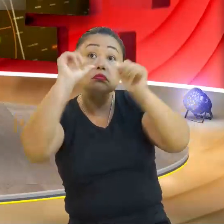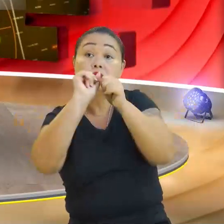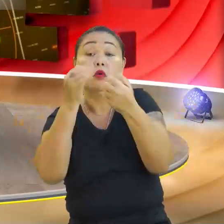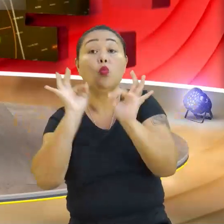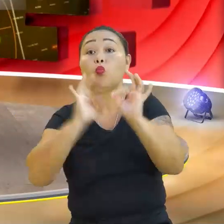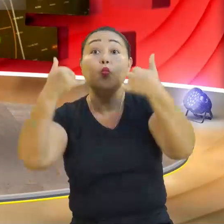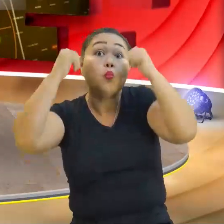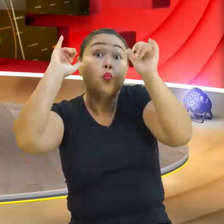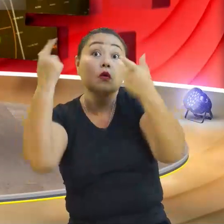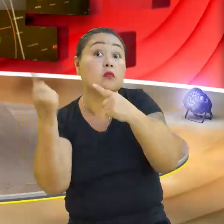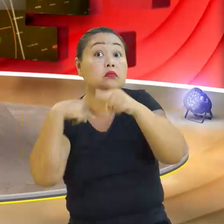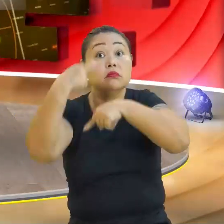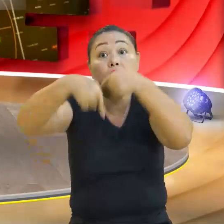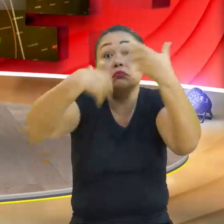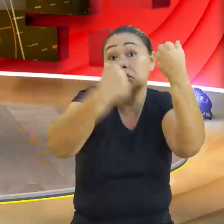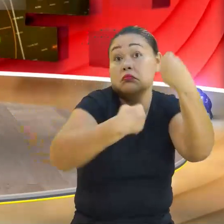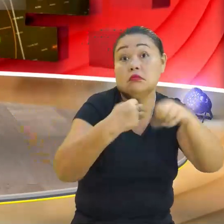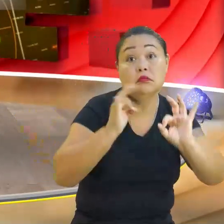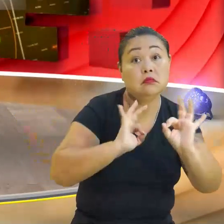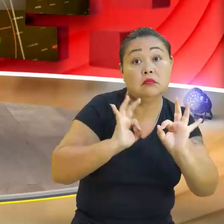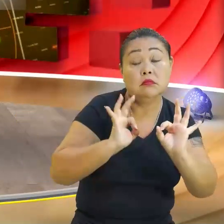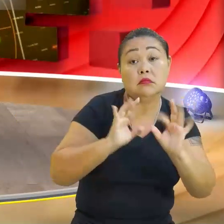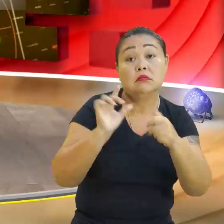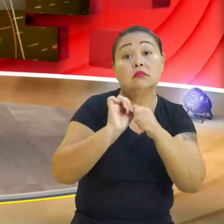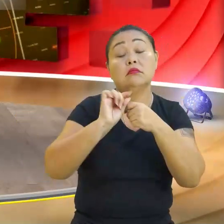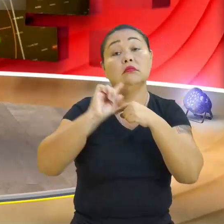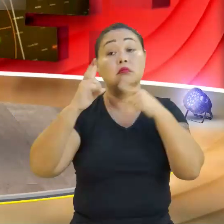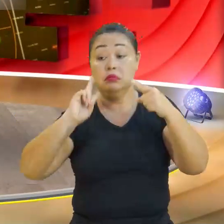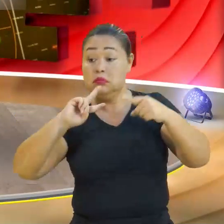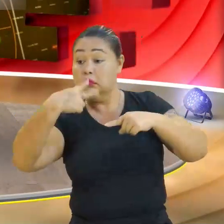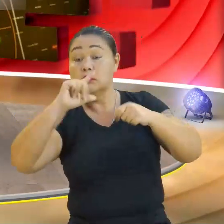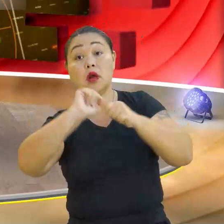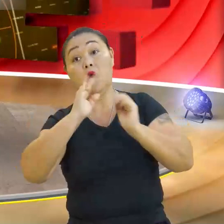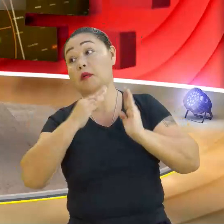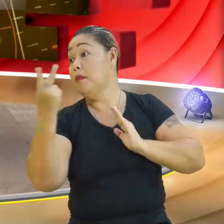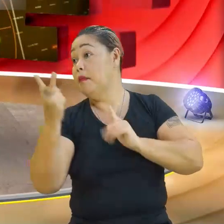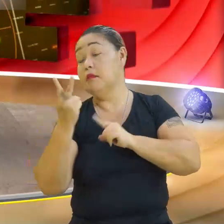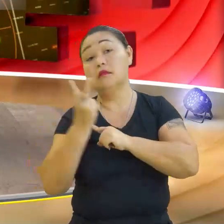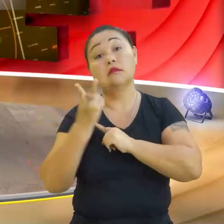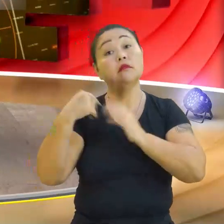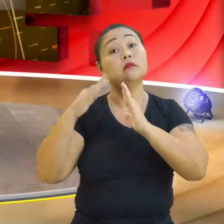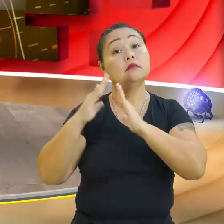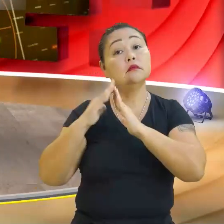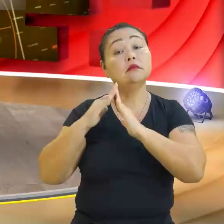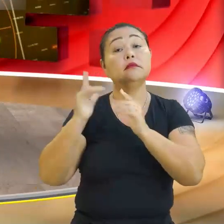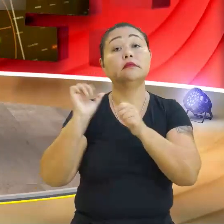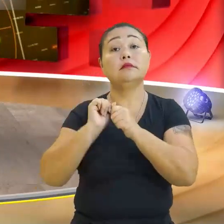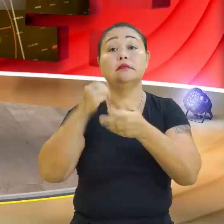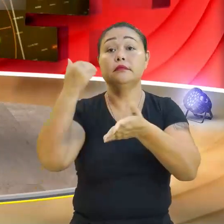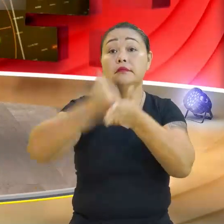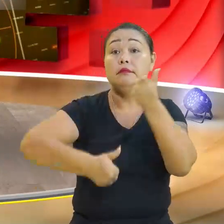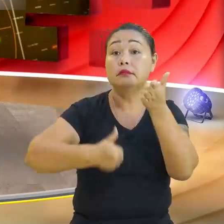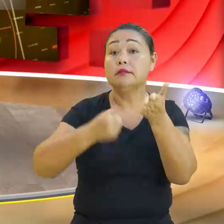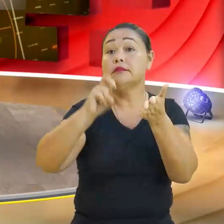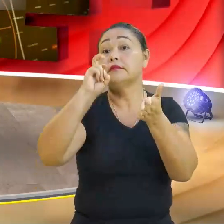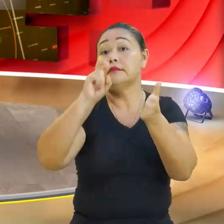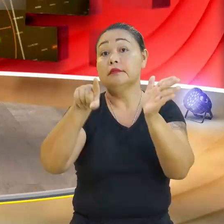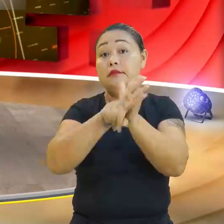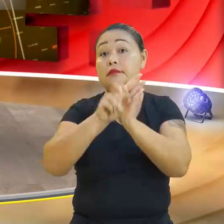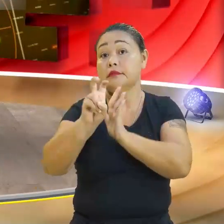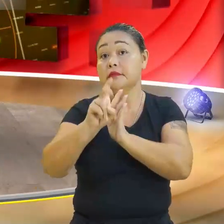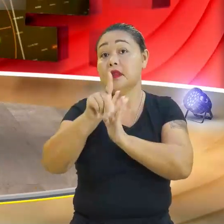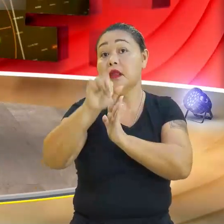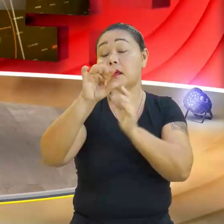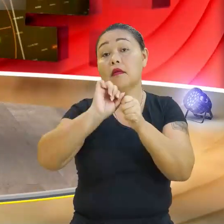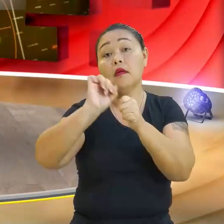Não tem produção de leite. Não tem A não ser que você pegue a leite do vizinho. Ah, não tem como sair e pegar menos cinco litros. A não ser que o vizinho tenha